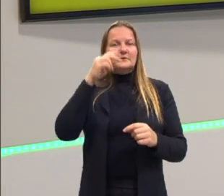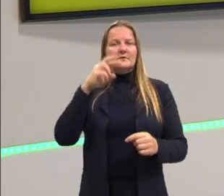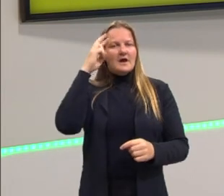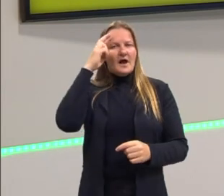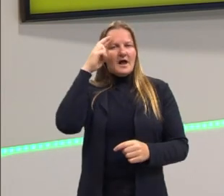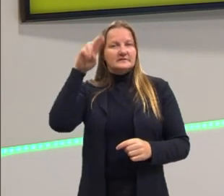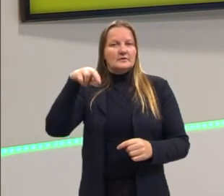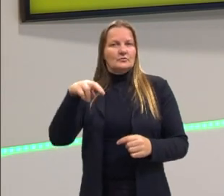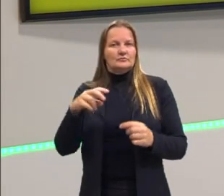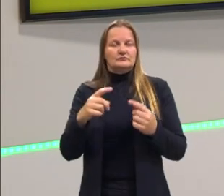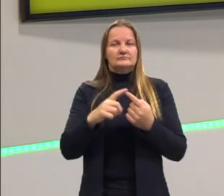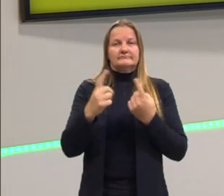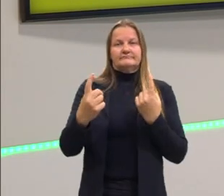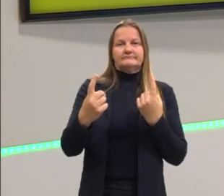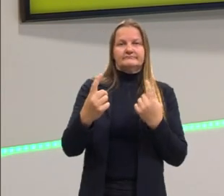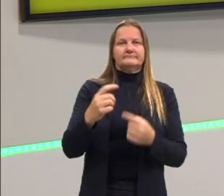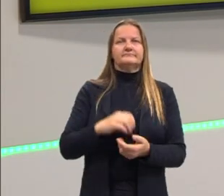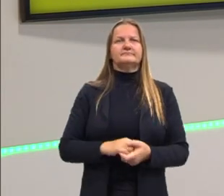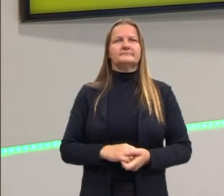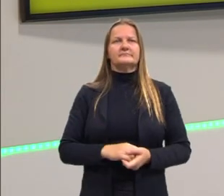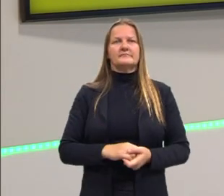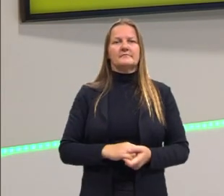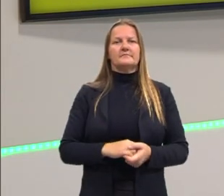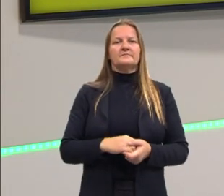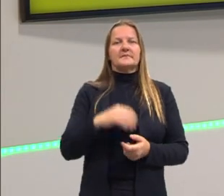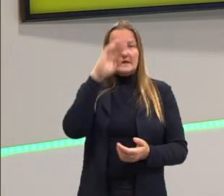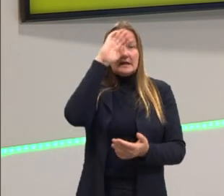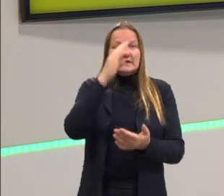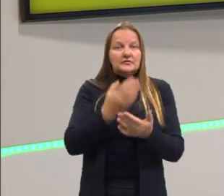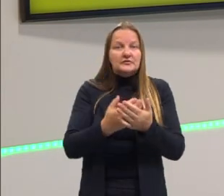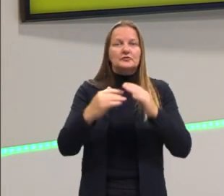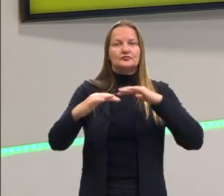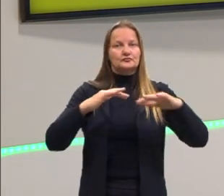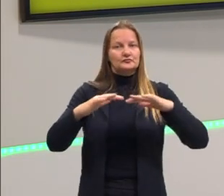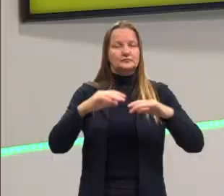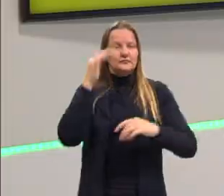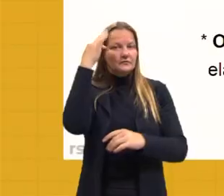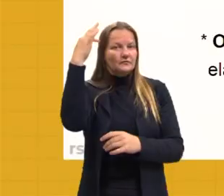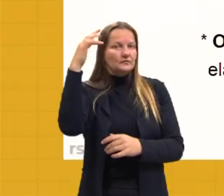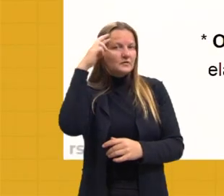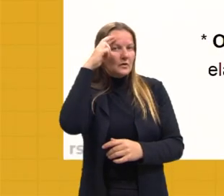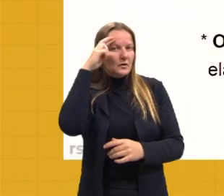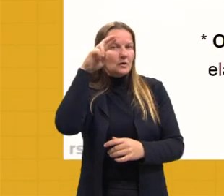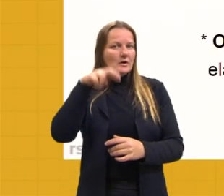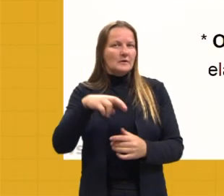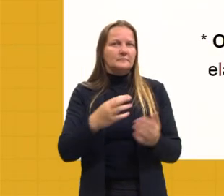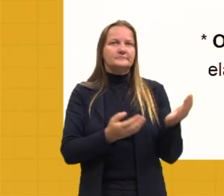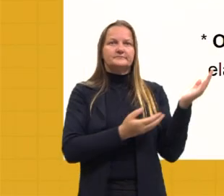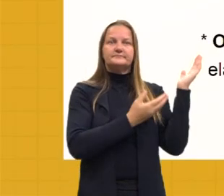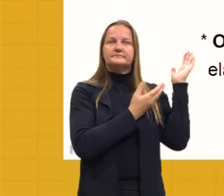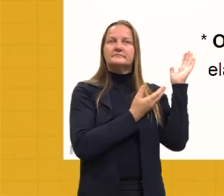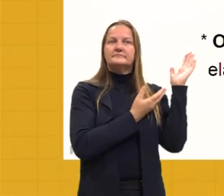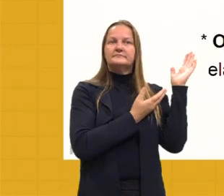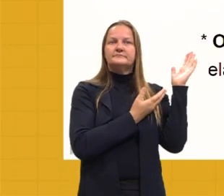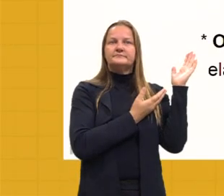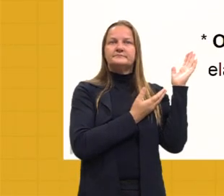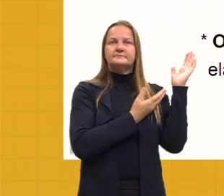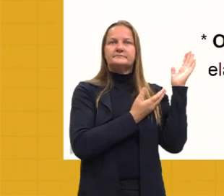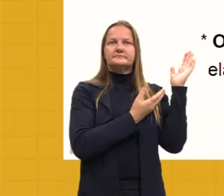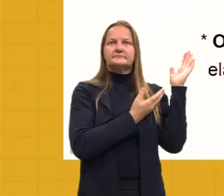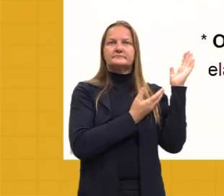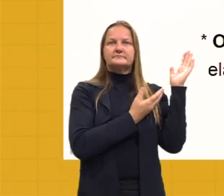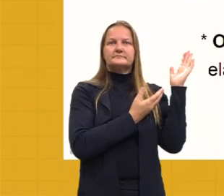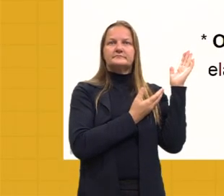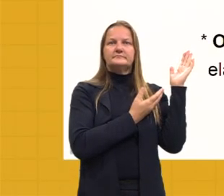razão. Então, para Hume, para essa corrente racionalista, o conhecimento, ele é oriundo dos